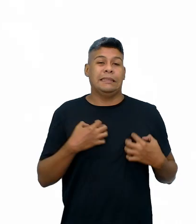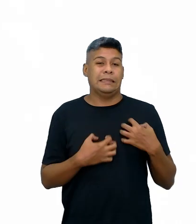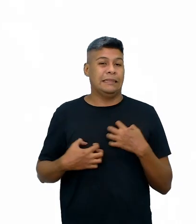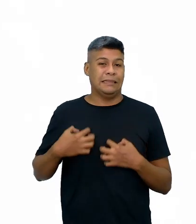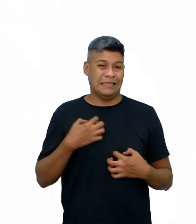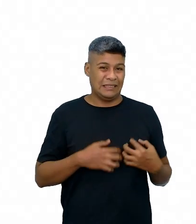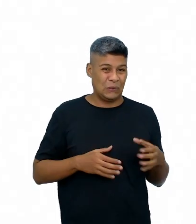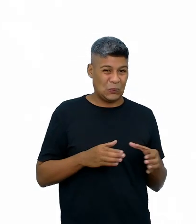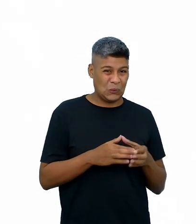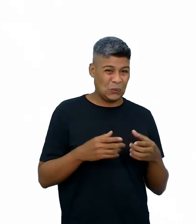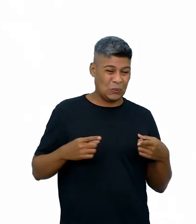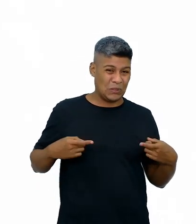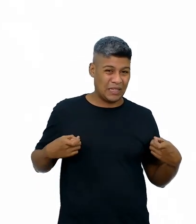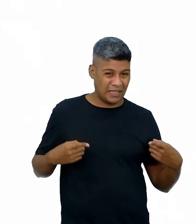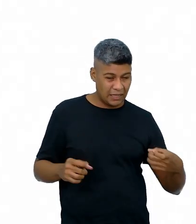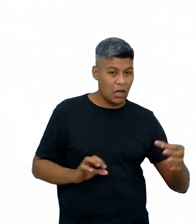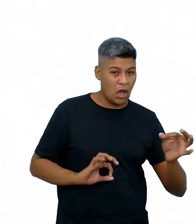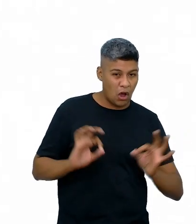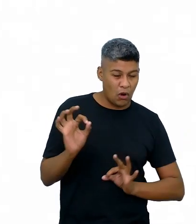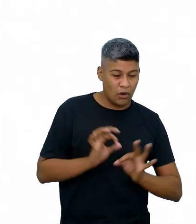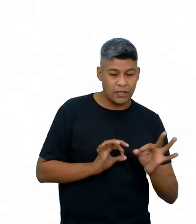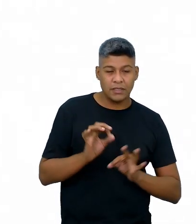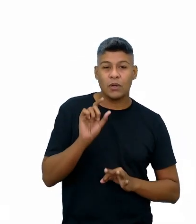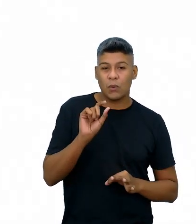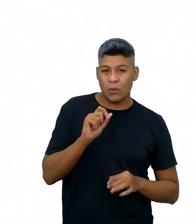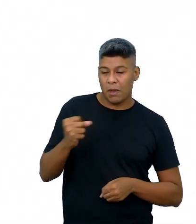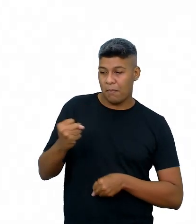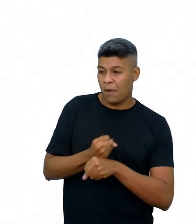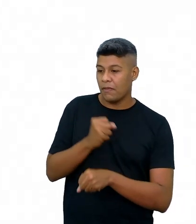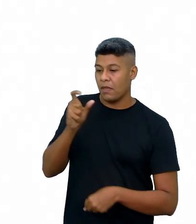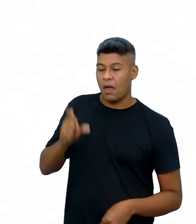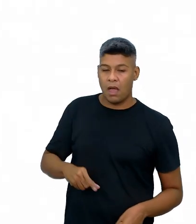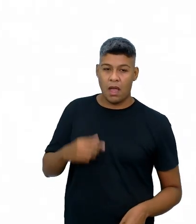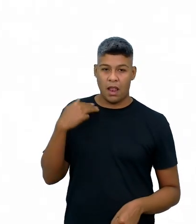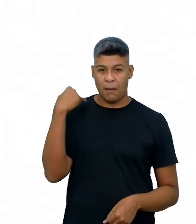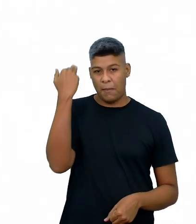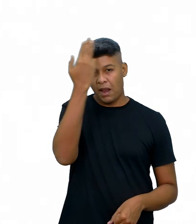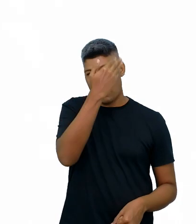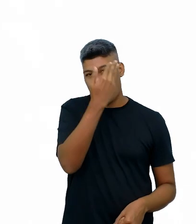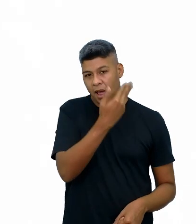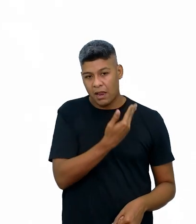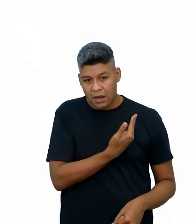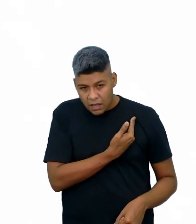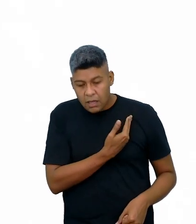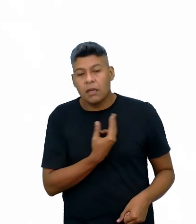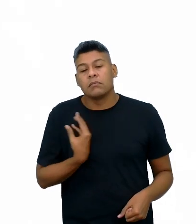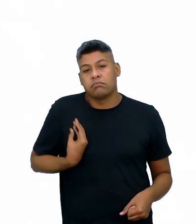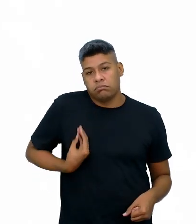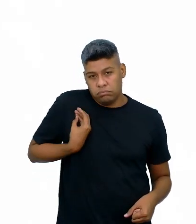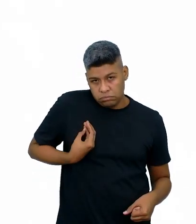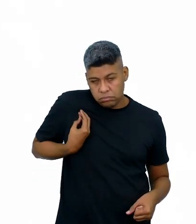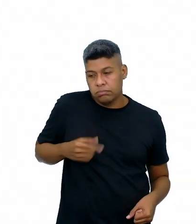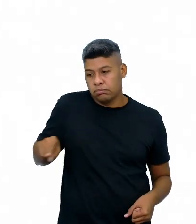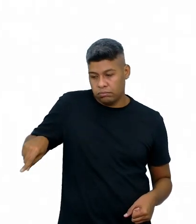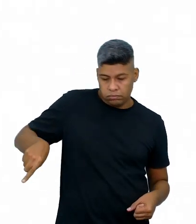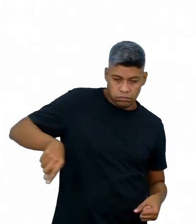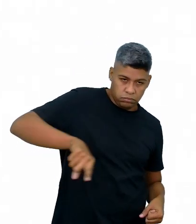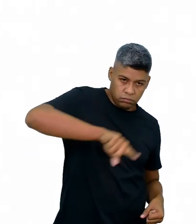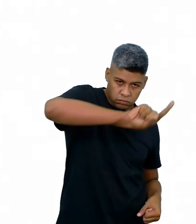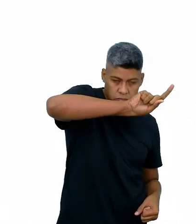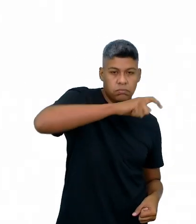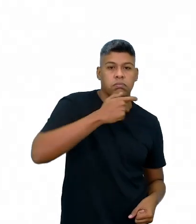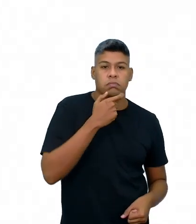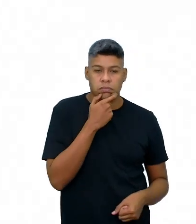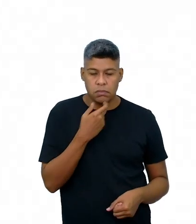organizou uma operação para matá-lo. Malala sofreu um atentado, mas sobreviveu, e foi levada para o Reino